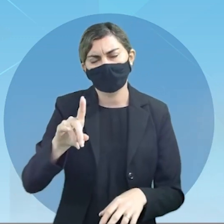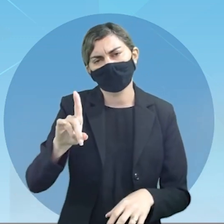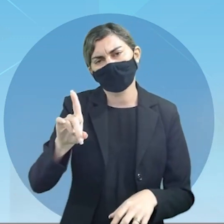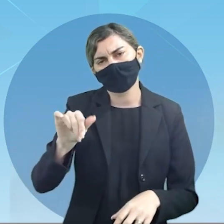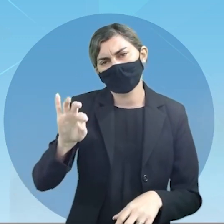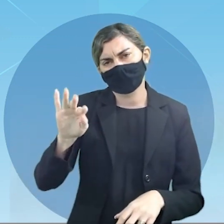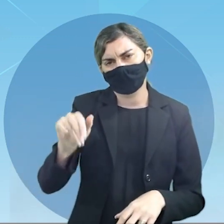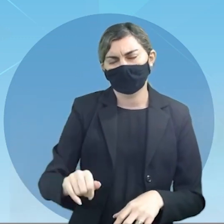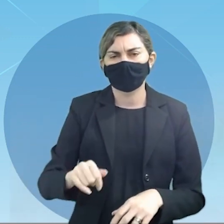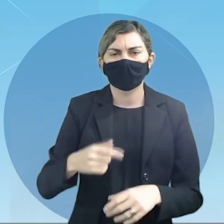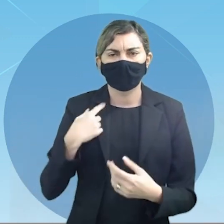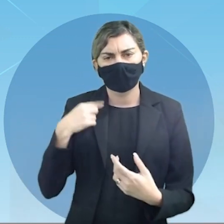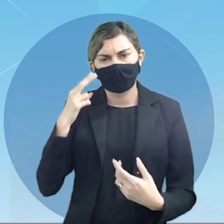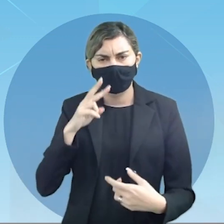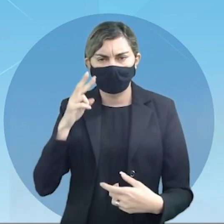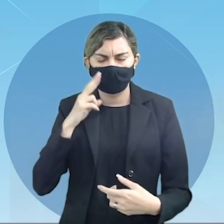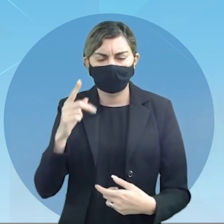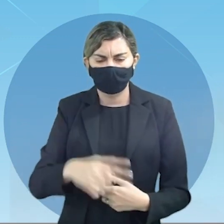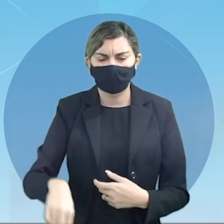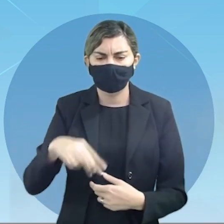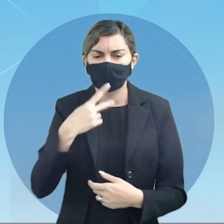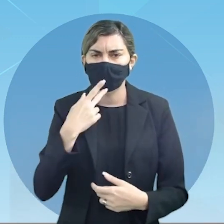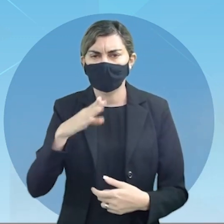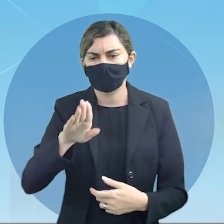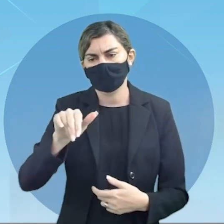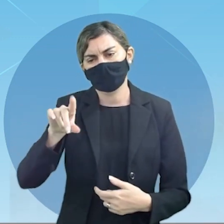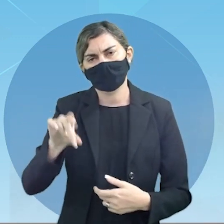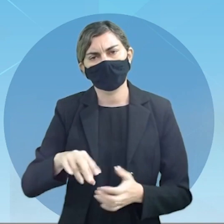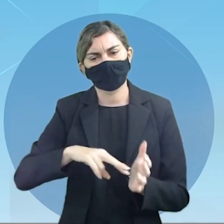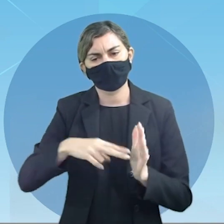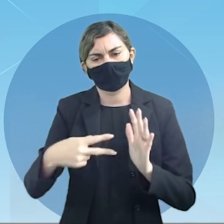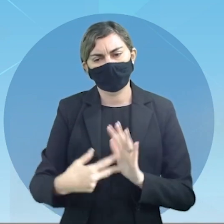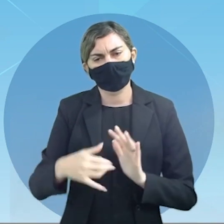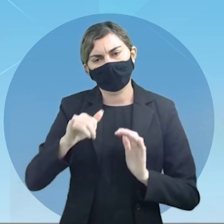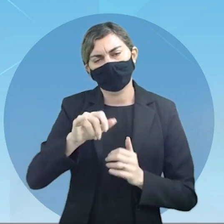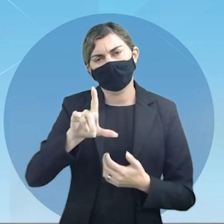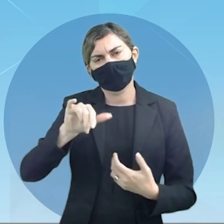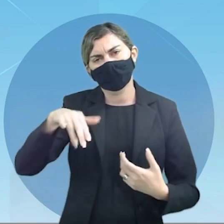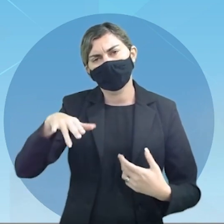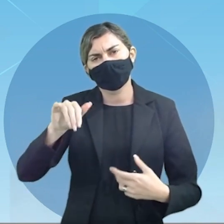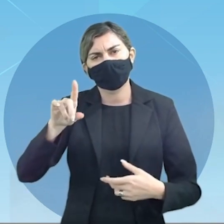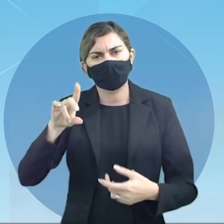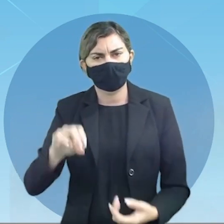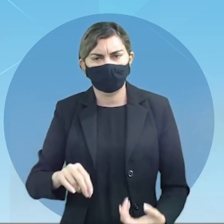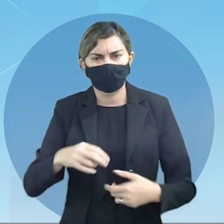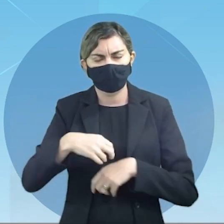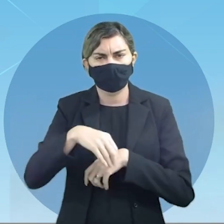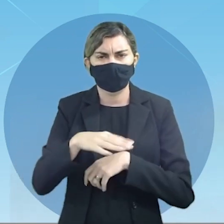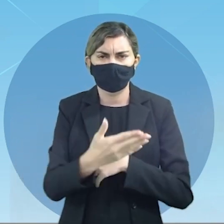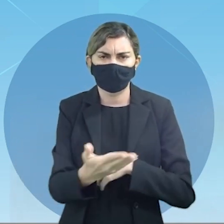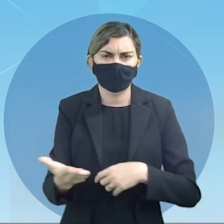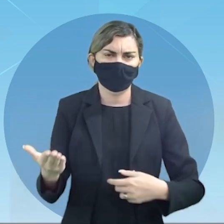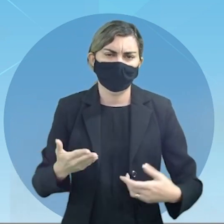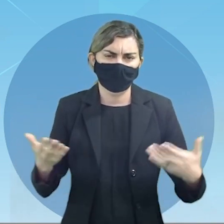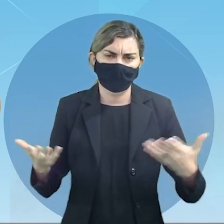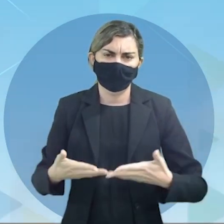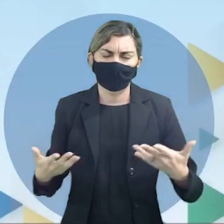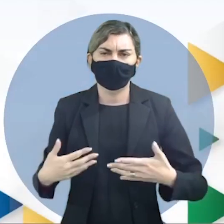Siddhartha Gautama e lembrar que quando a gente fala de Buda significa o iluminado trago para vocês